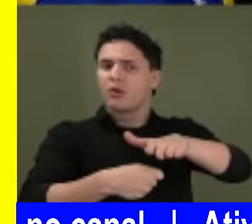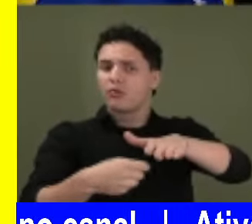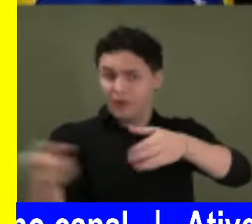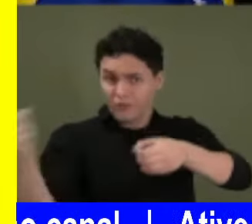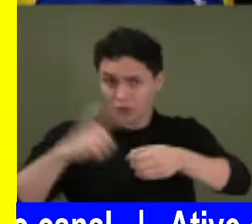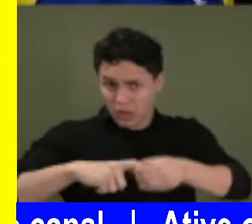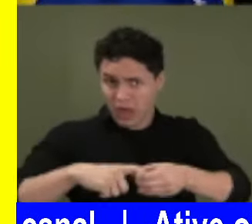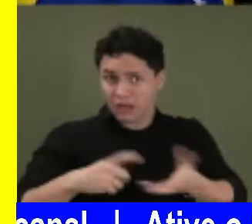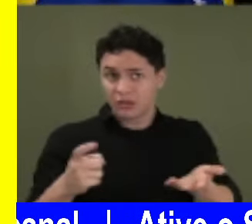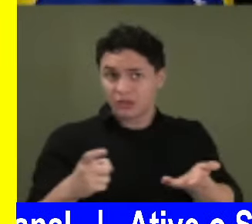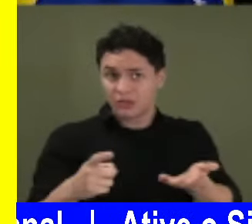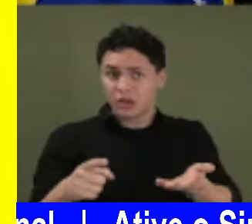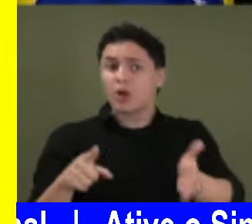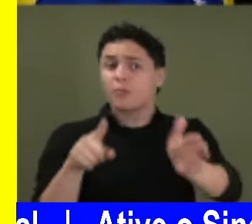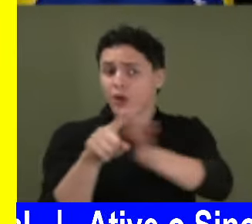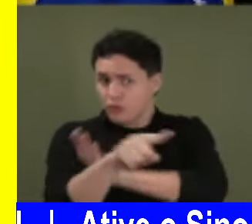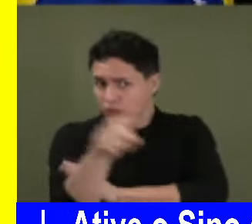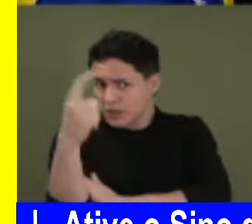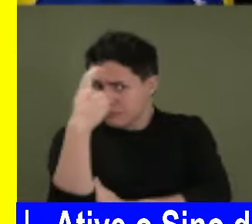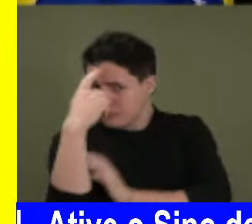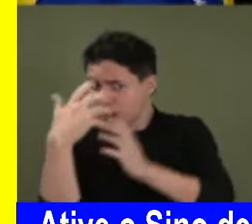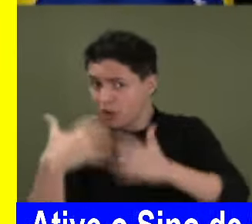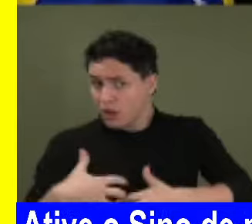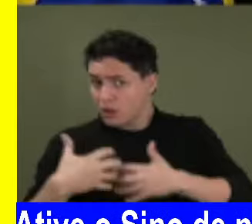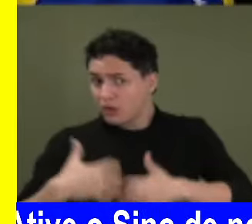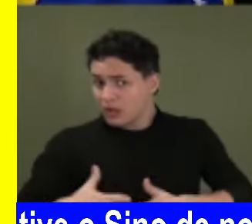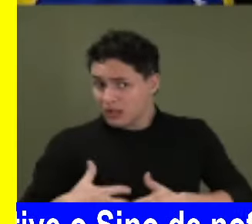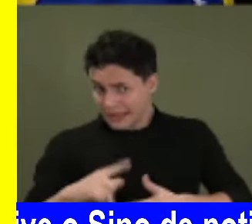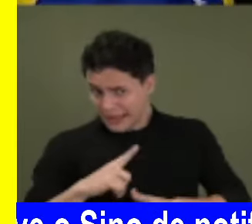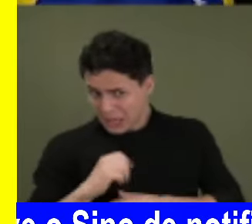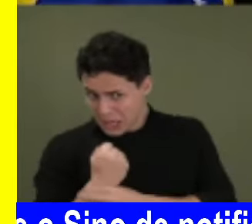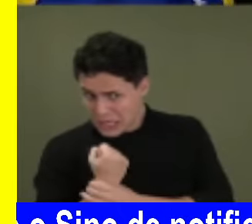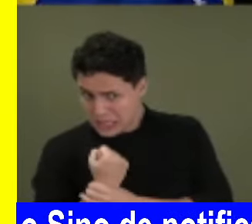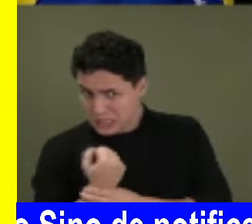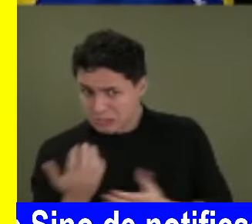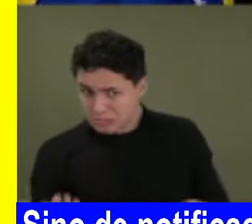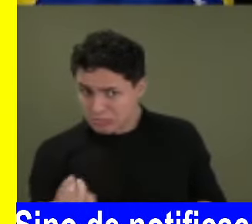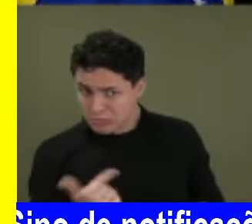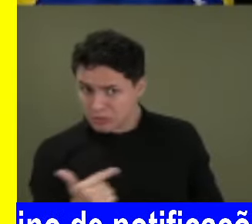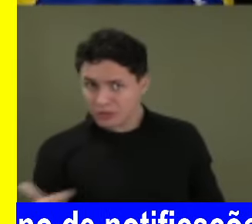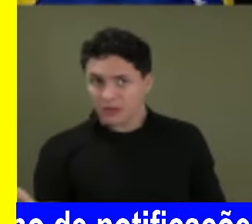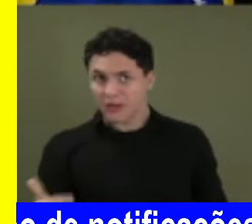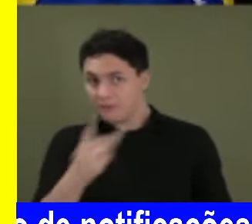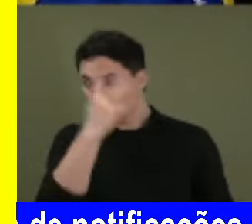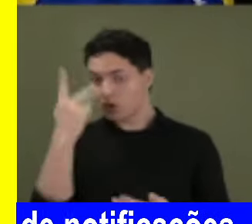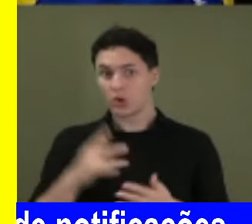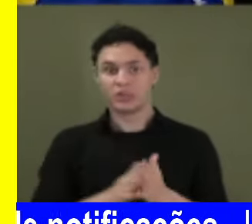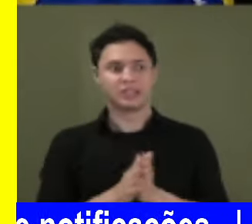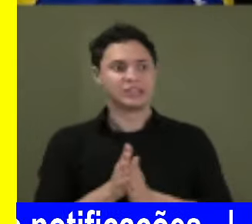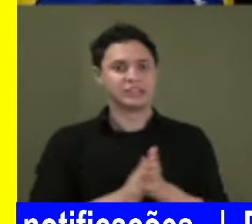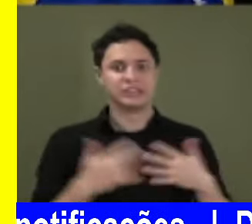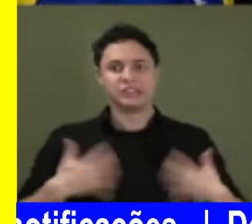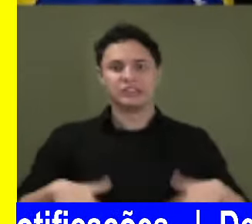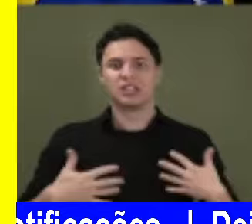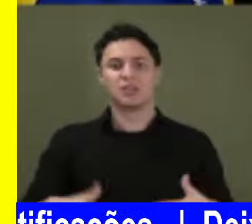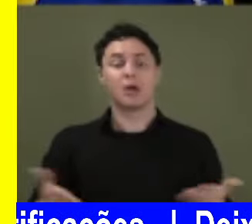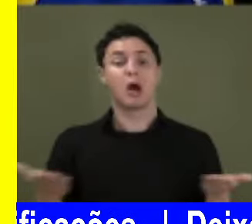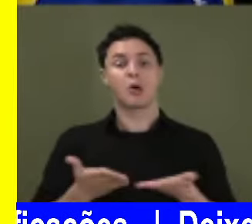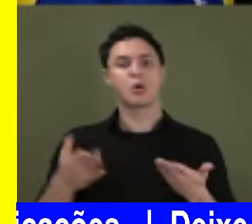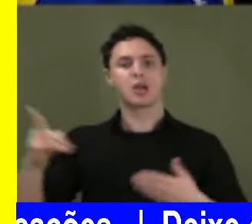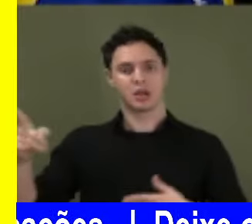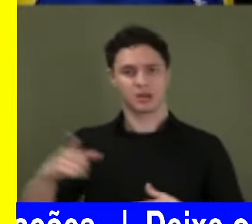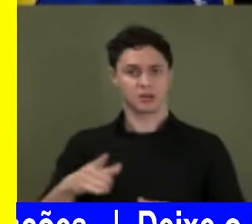do crime? Eu faço uma pergunta aqui, que garantia que vai ter? E eu queria finalizar que eles estão ficando no desespero, Damares, Jorge Seife,